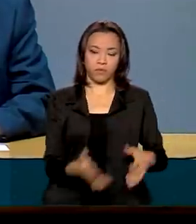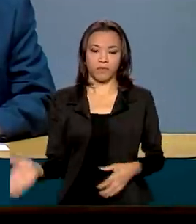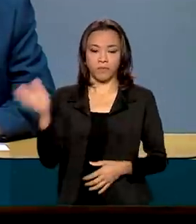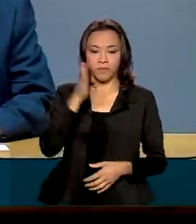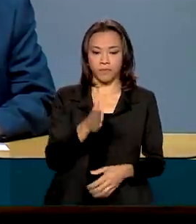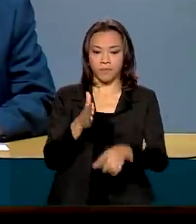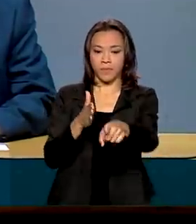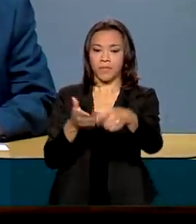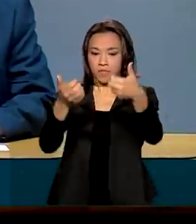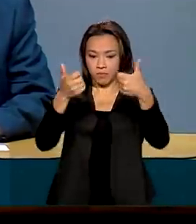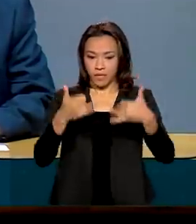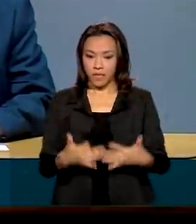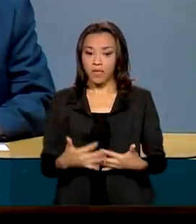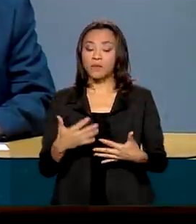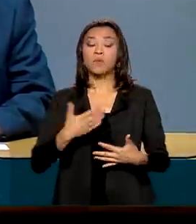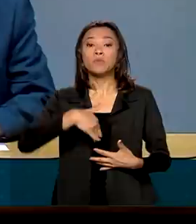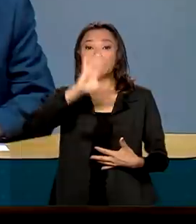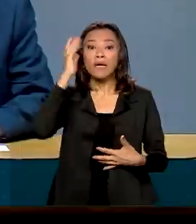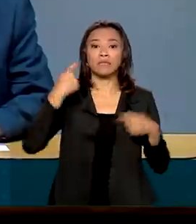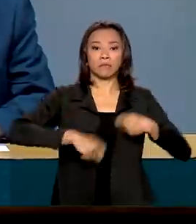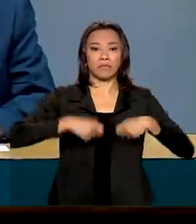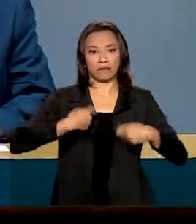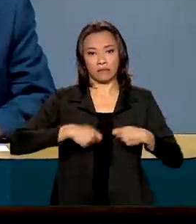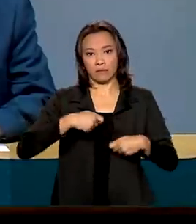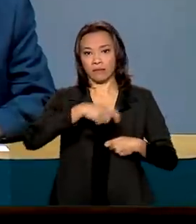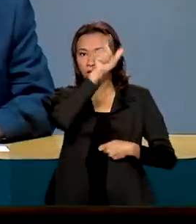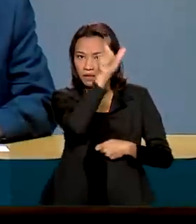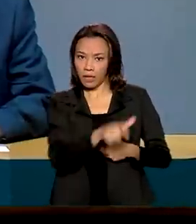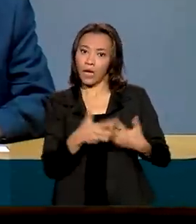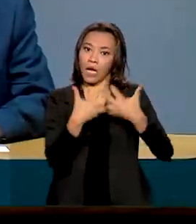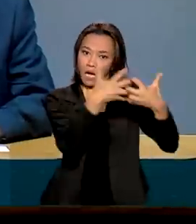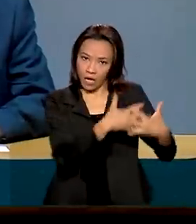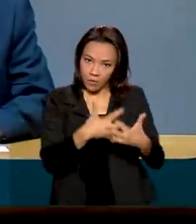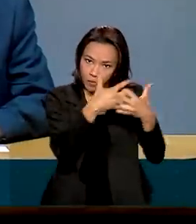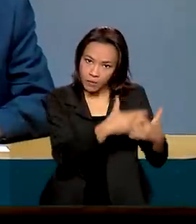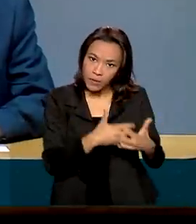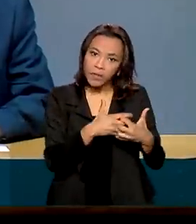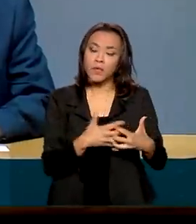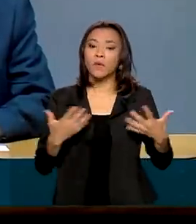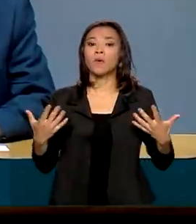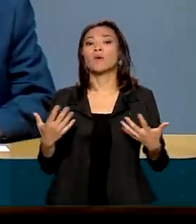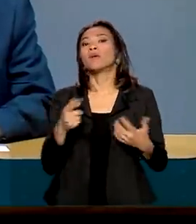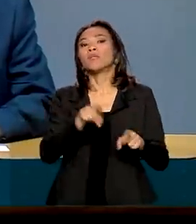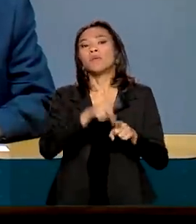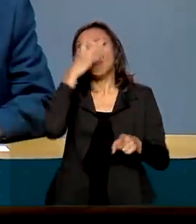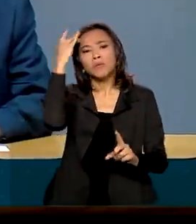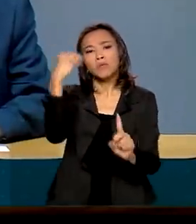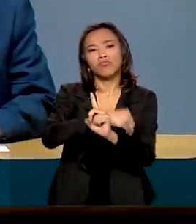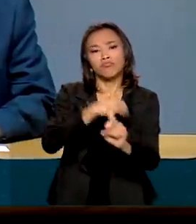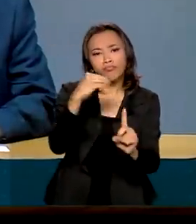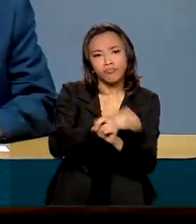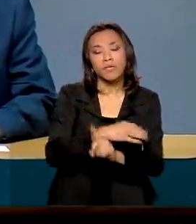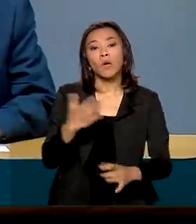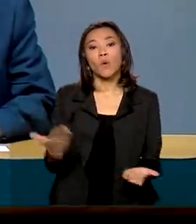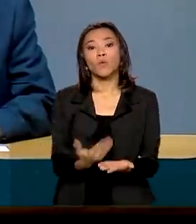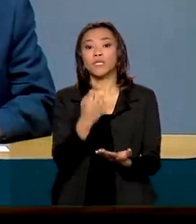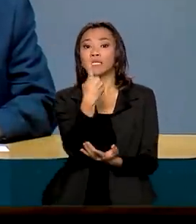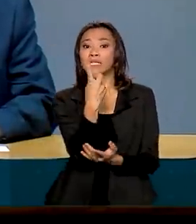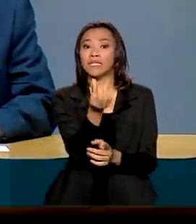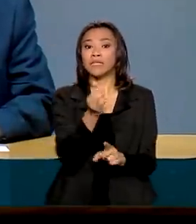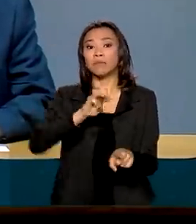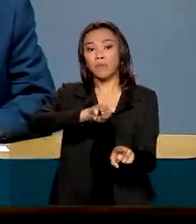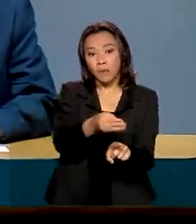os mais necessitados, e hoje em dia em torno de 16 milhões de pessoas que estão no Bolsa Família,